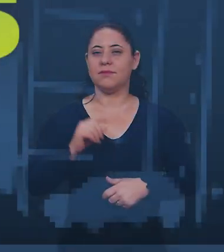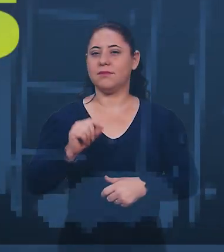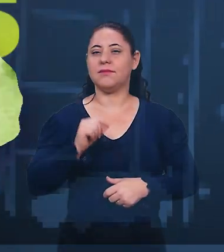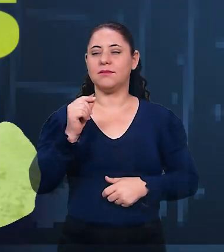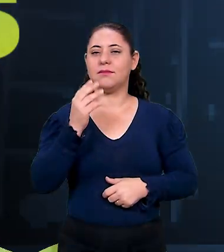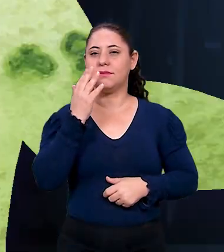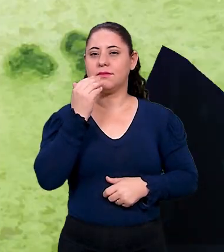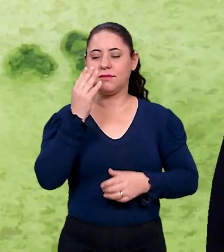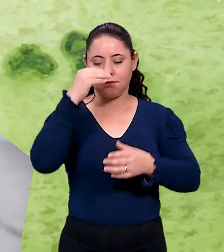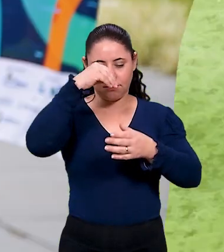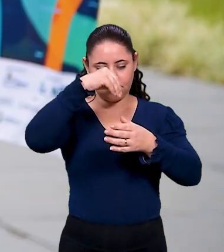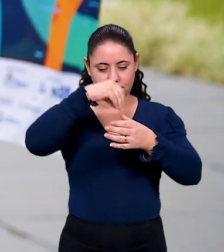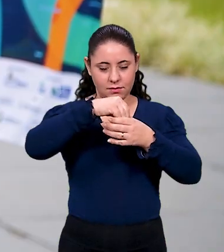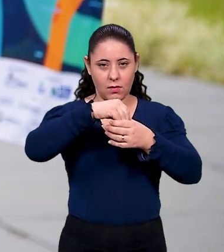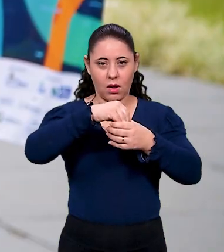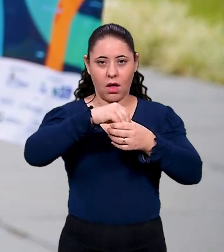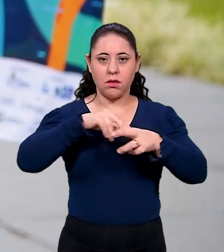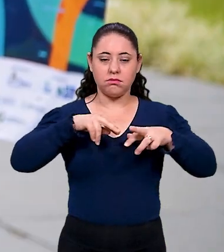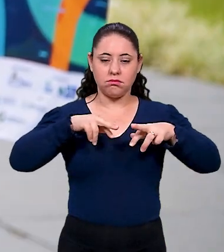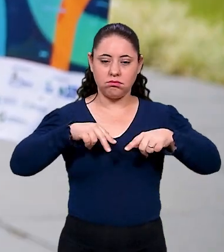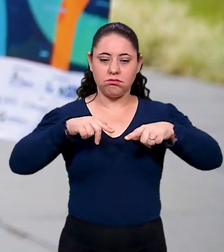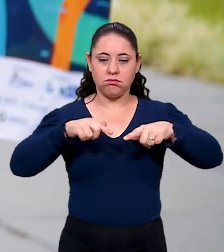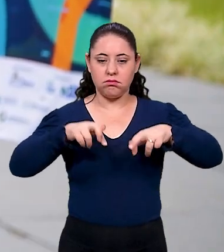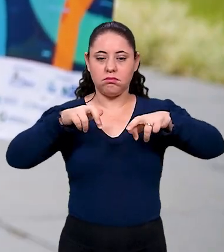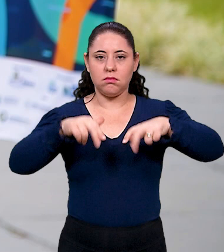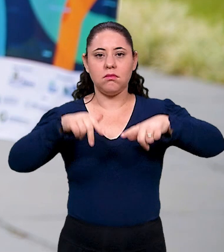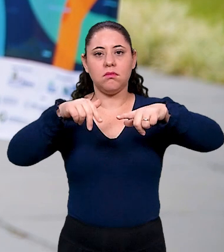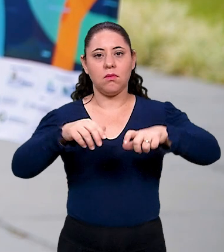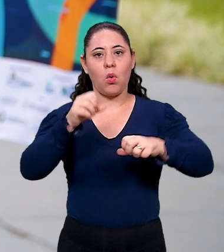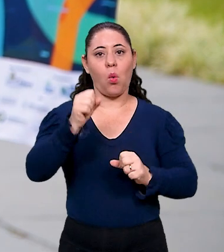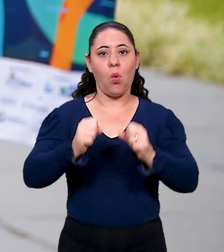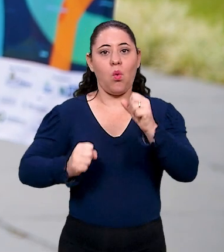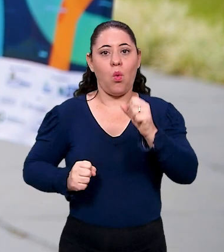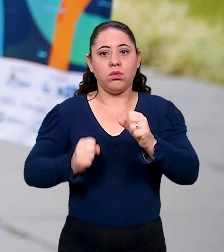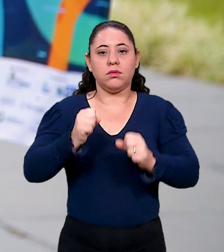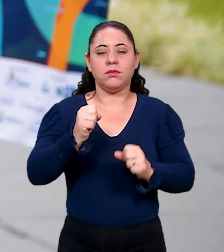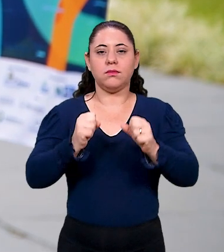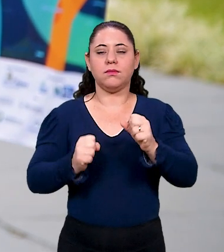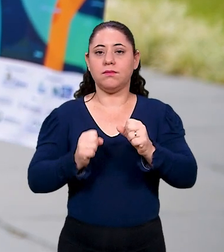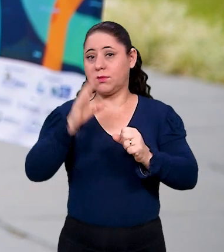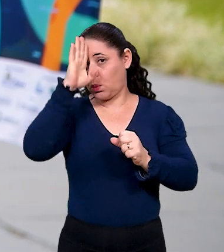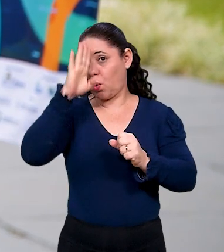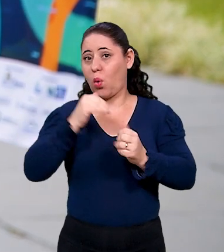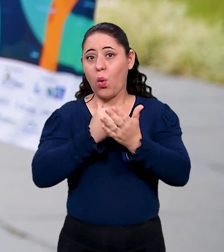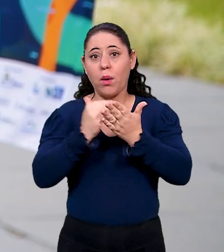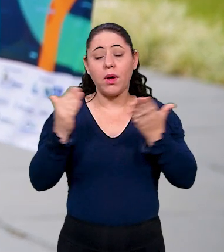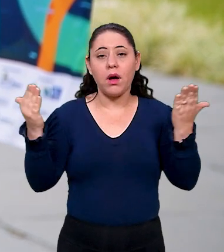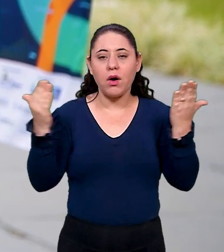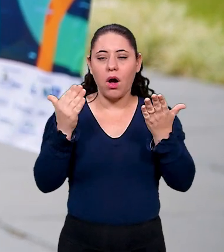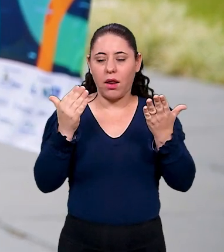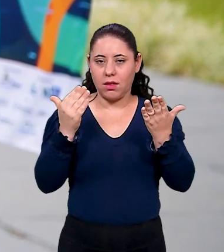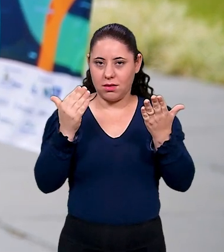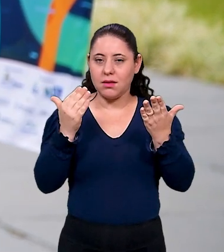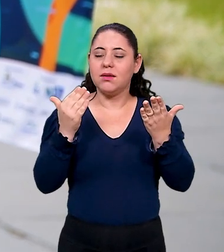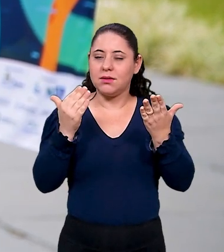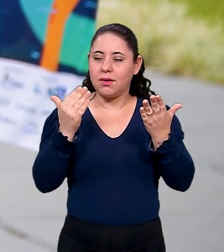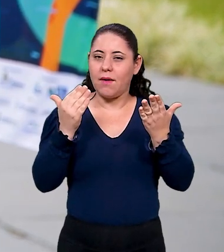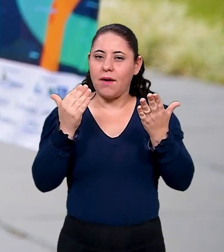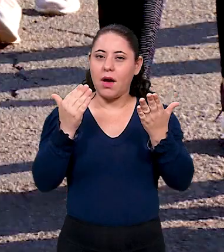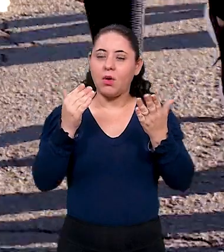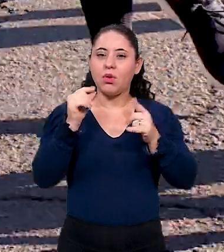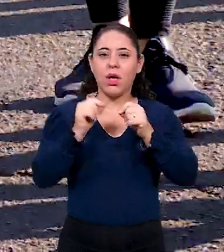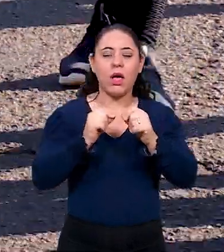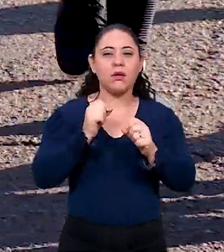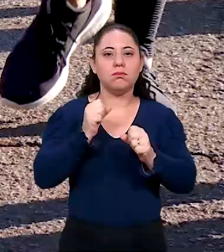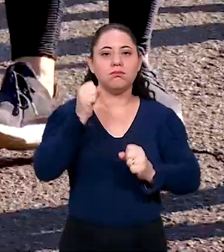Dentro da corrida a gente tem a cadência, que a quantidade de passos que a gente dá dentro do ritmo de corrida. Então, principalmente quem está começando a correr,